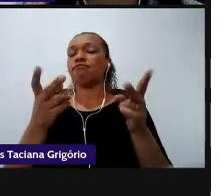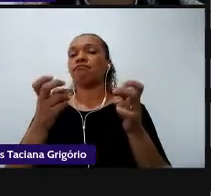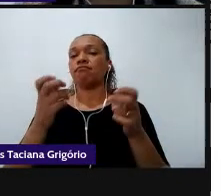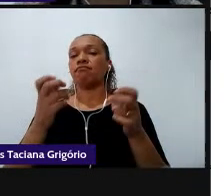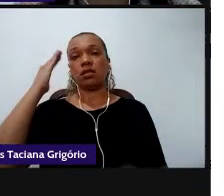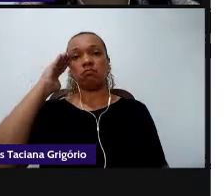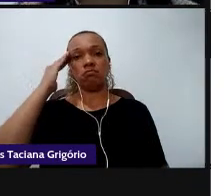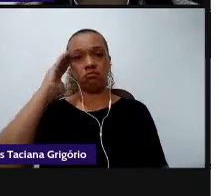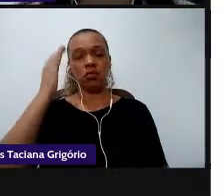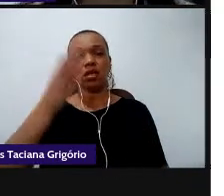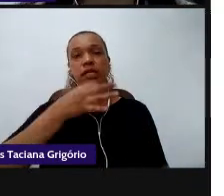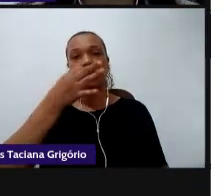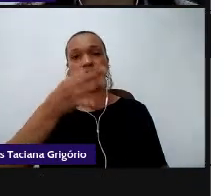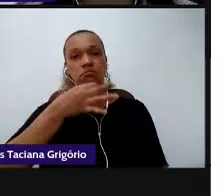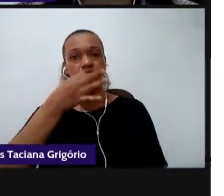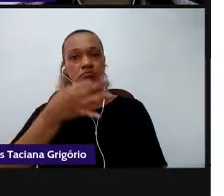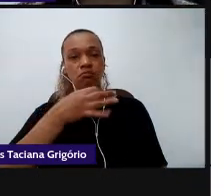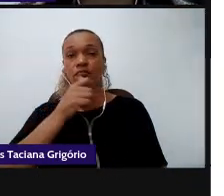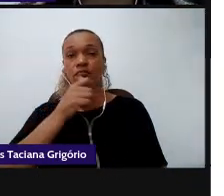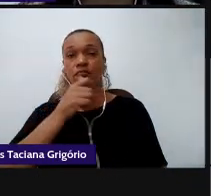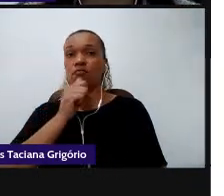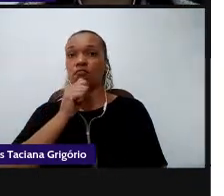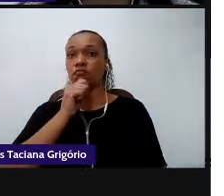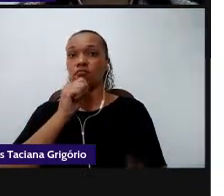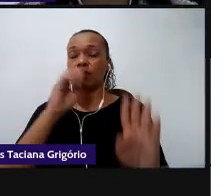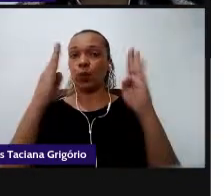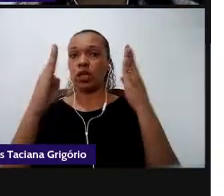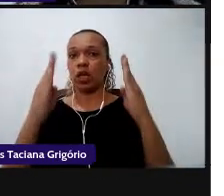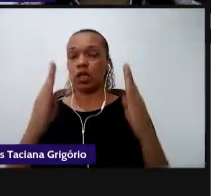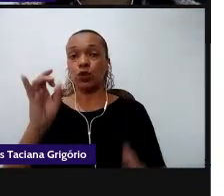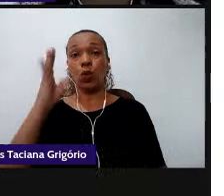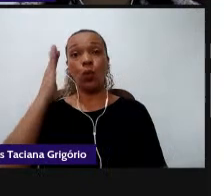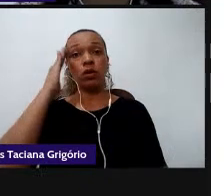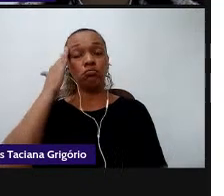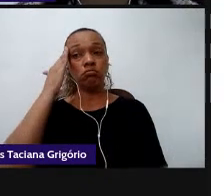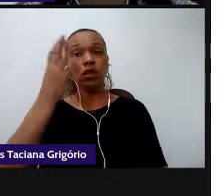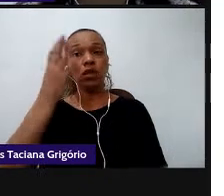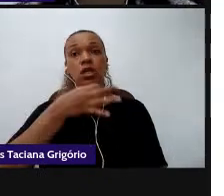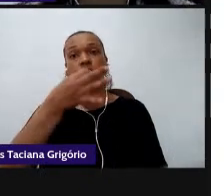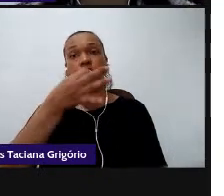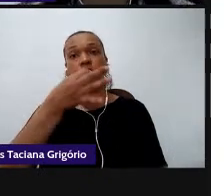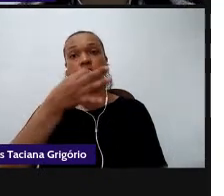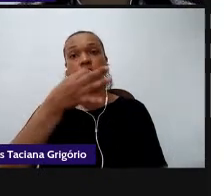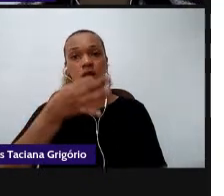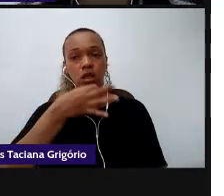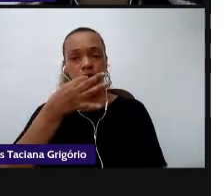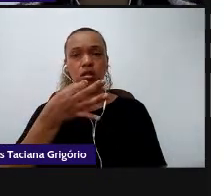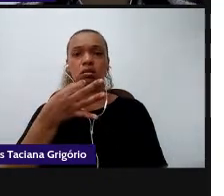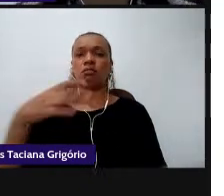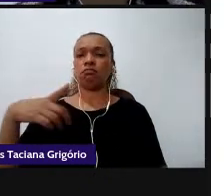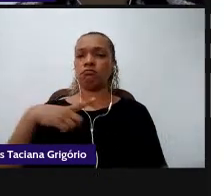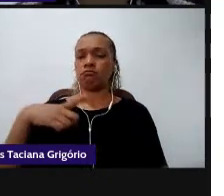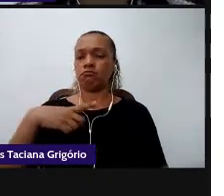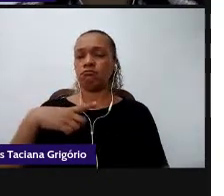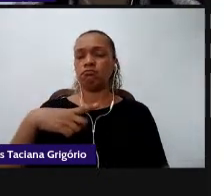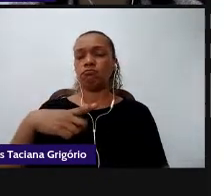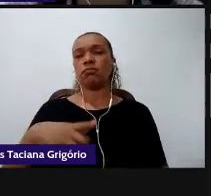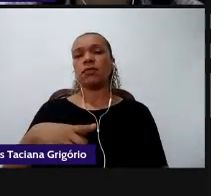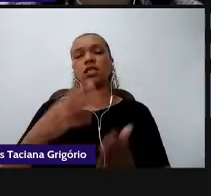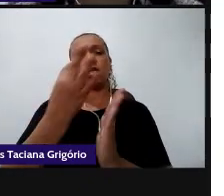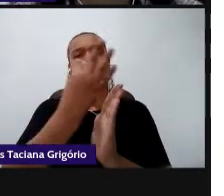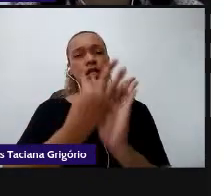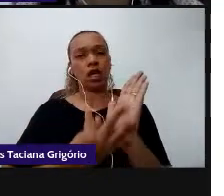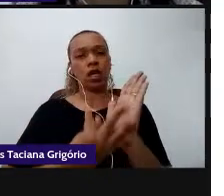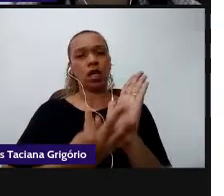criticamente ainda não é análise mas é uma compreensão crítica a partir desses múltiplos textos que estão circulando